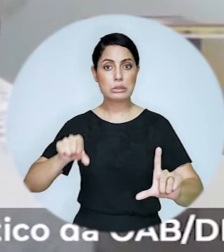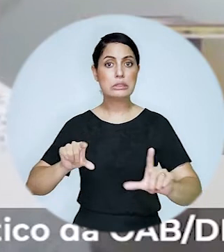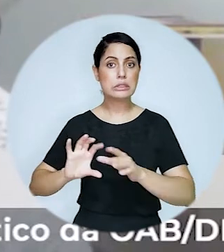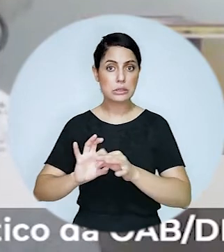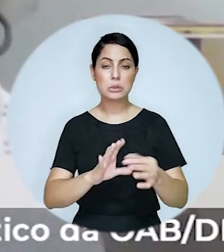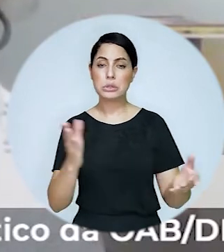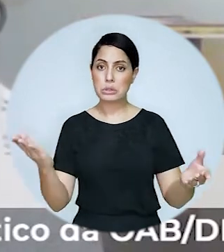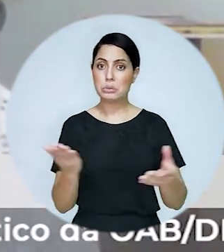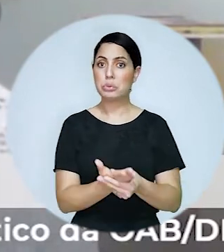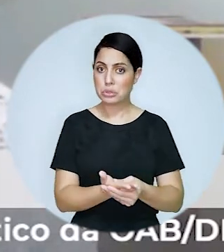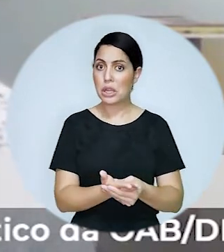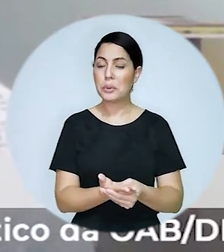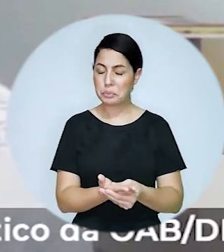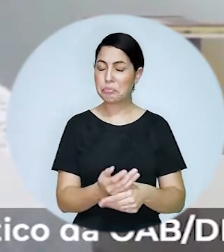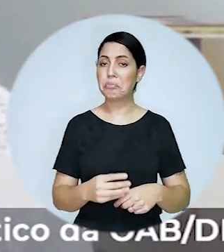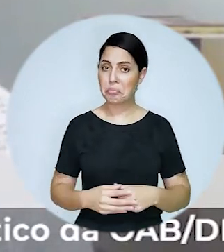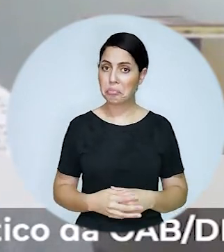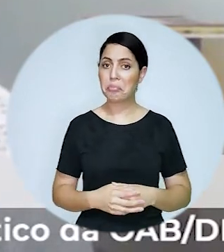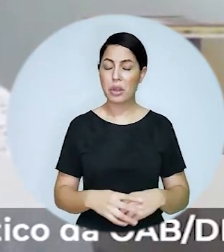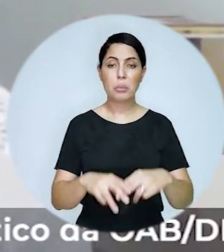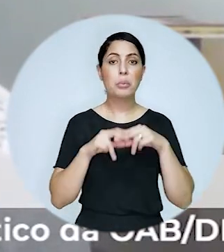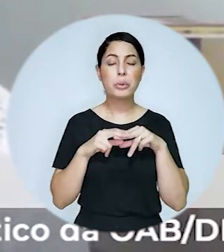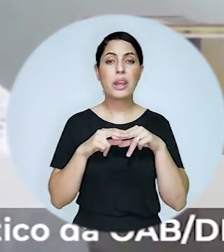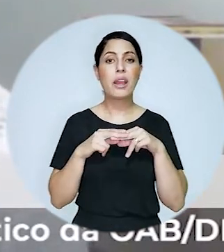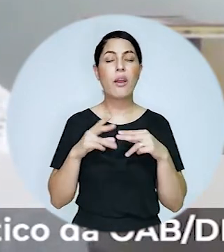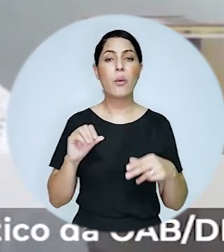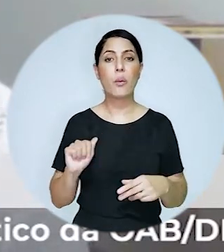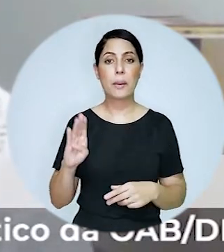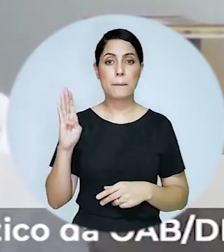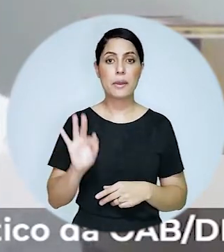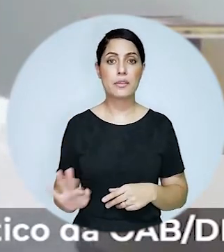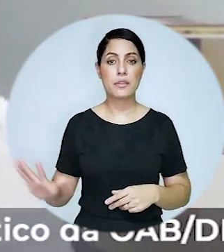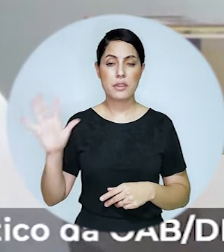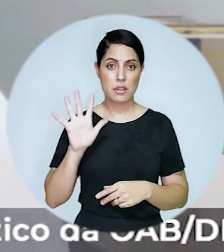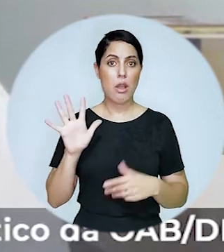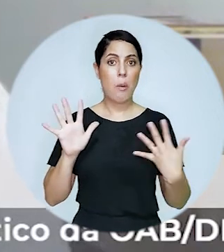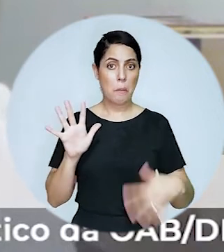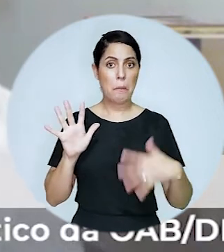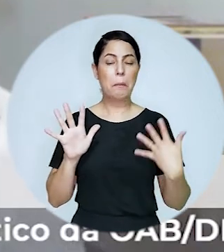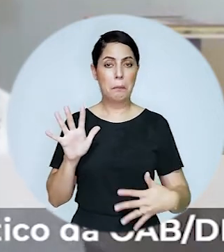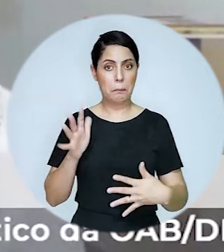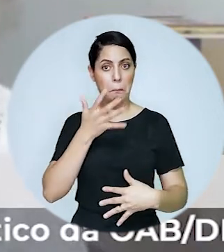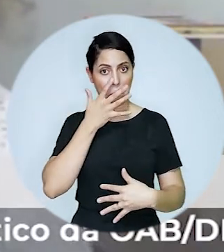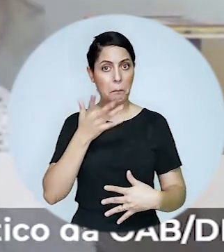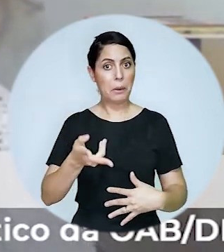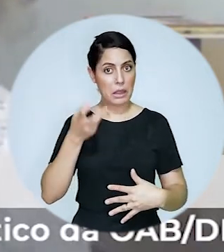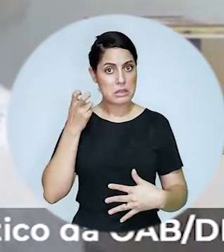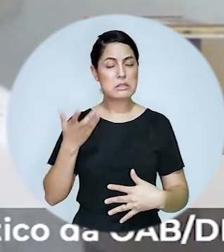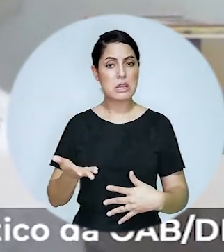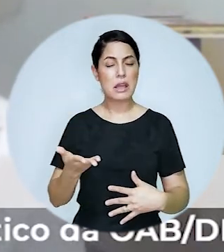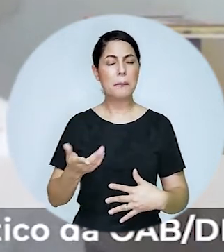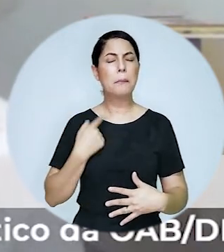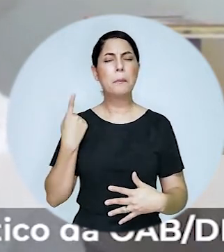índice de litigiosidade coincidem não por acaso com esse levantamento feito pela OAB federal muito impressionante em